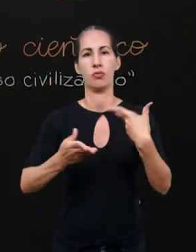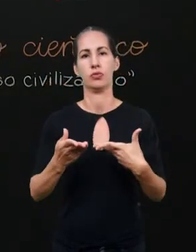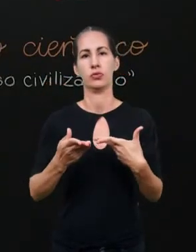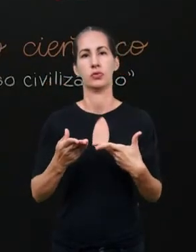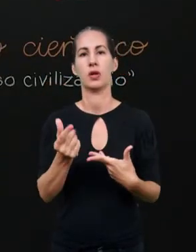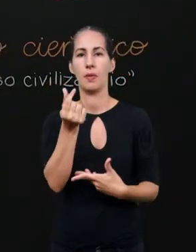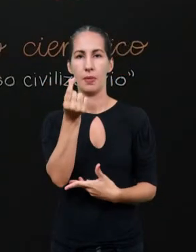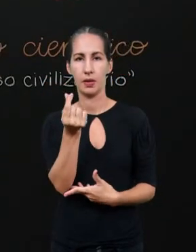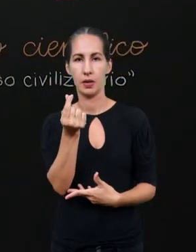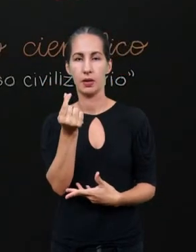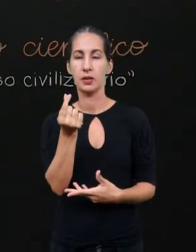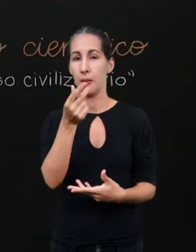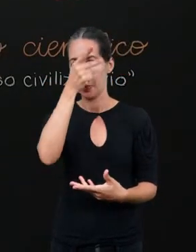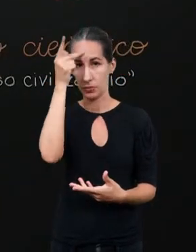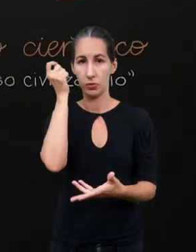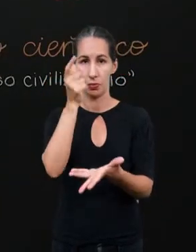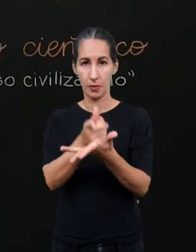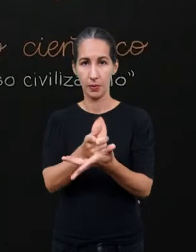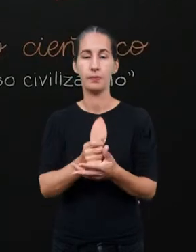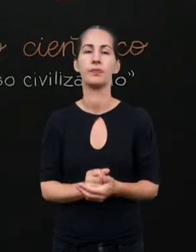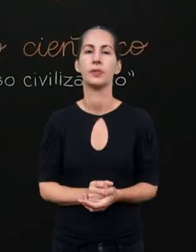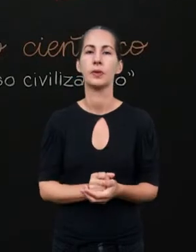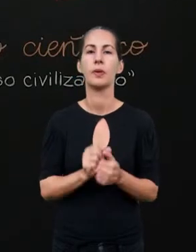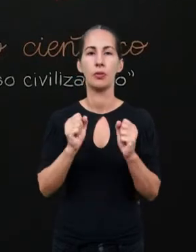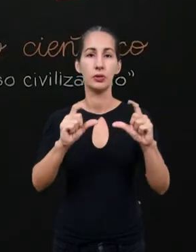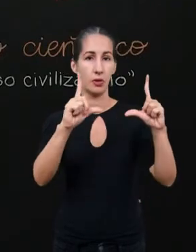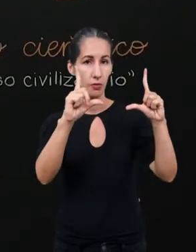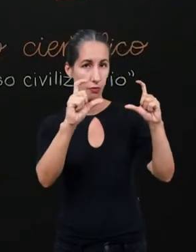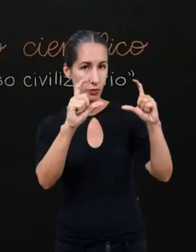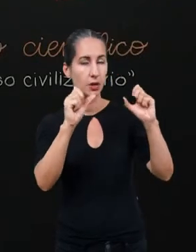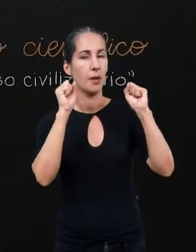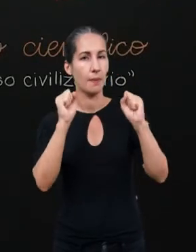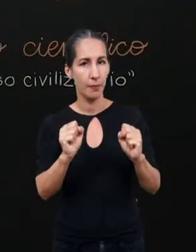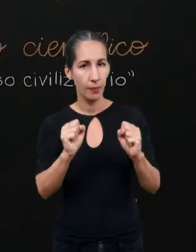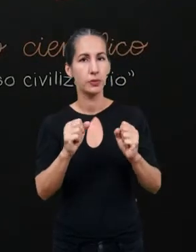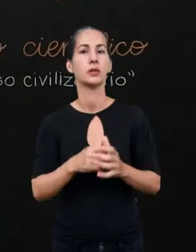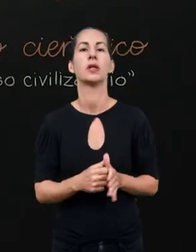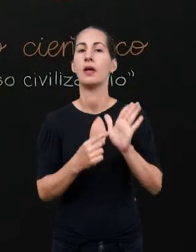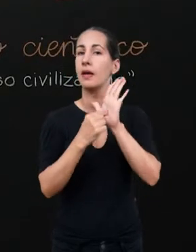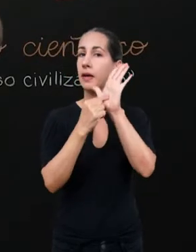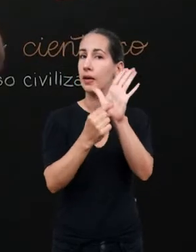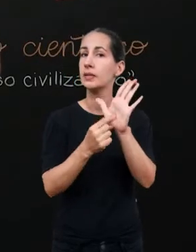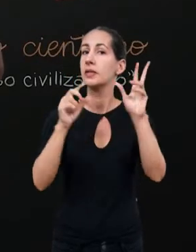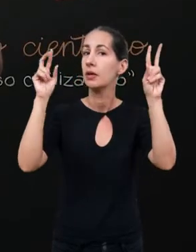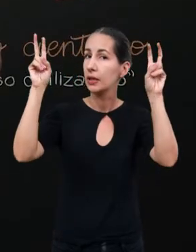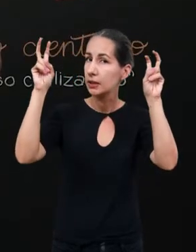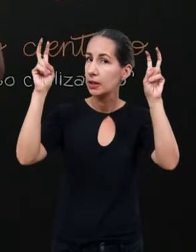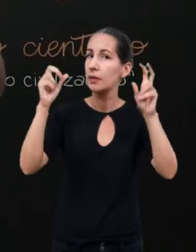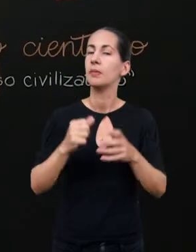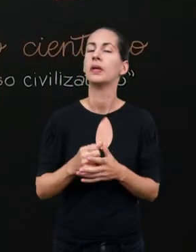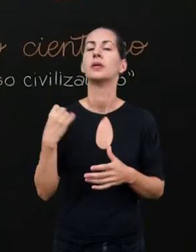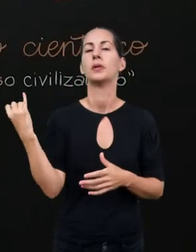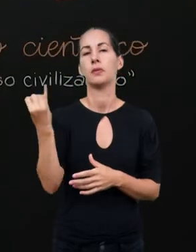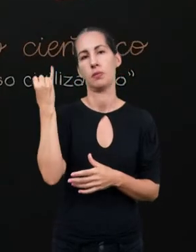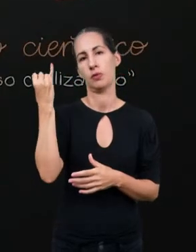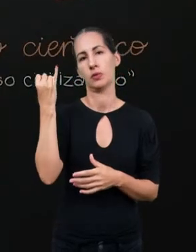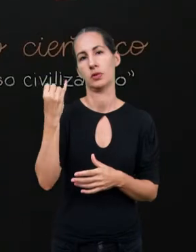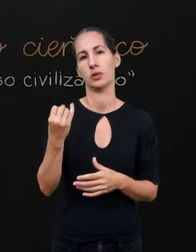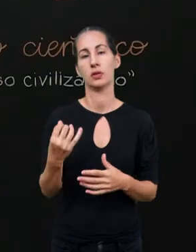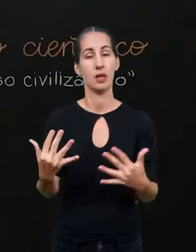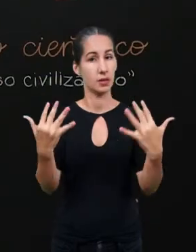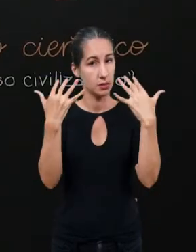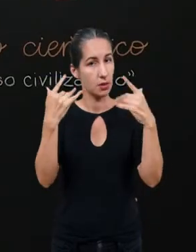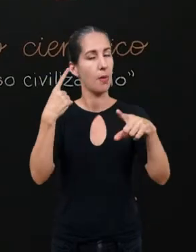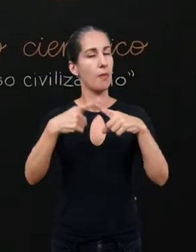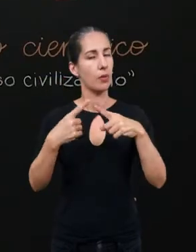mercados consumidores. Agora você pode tirar uma foto da lousa. Essa é uma temática muito importante. Muita atenção